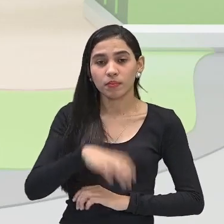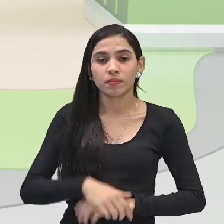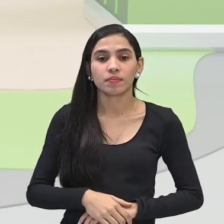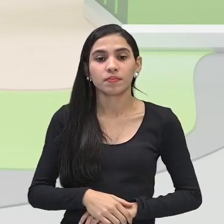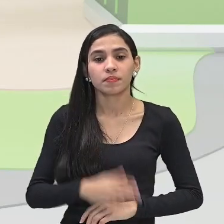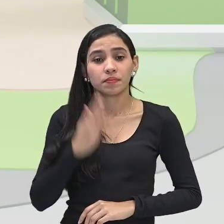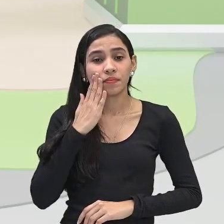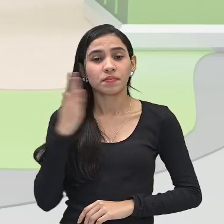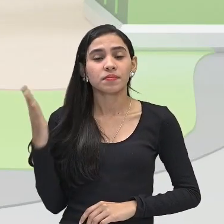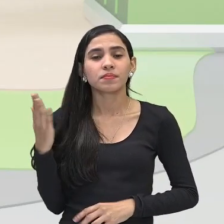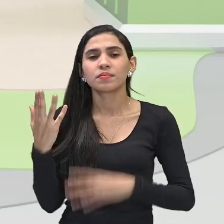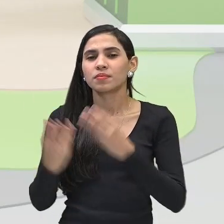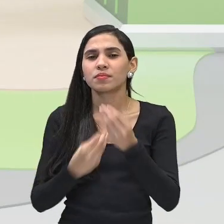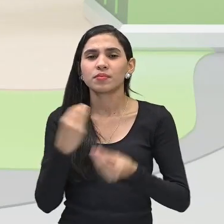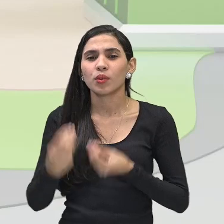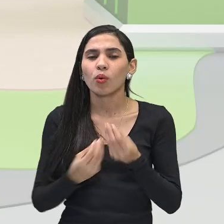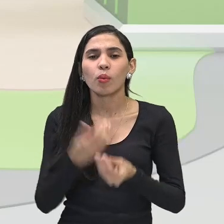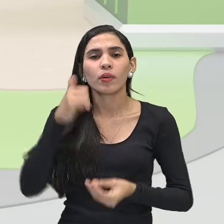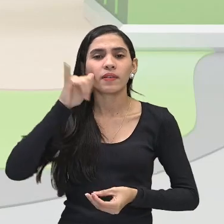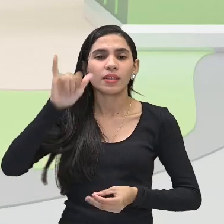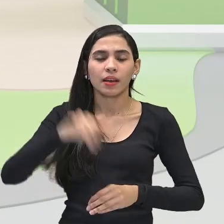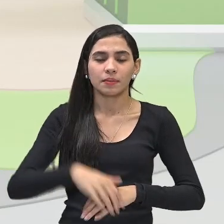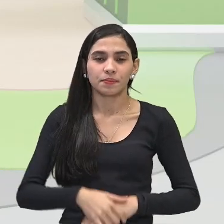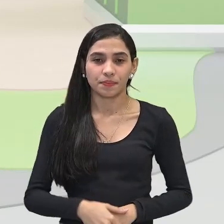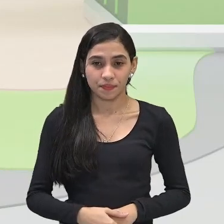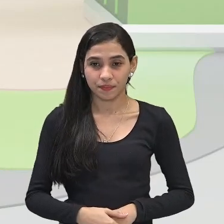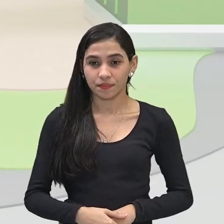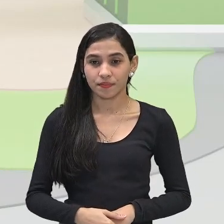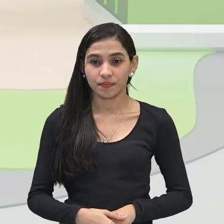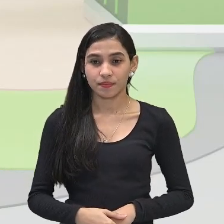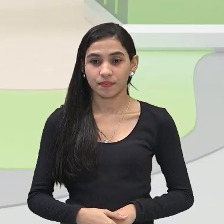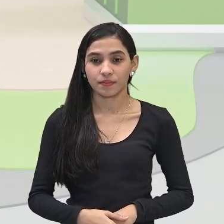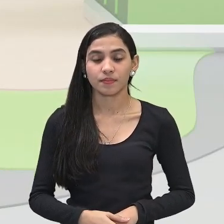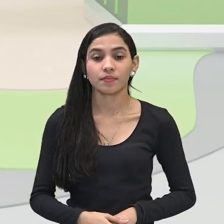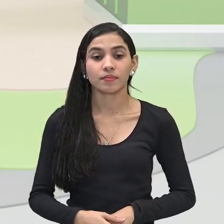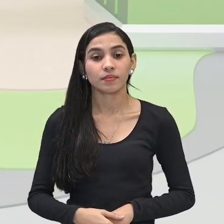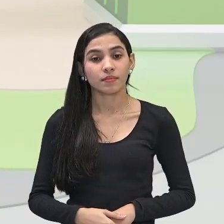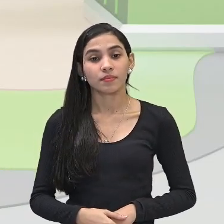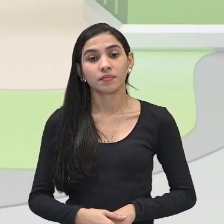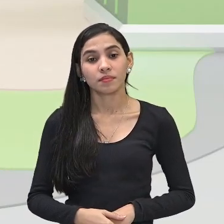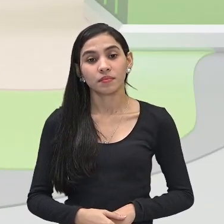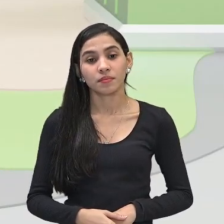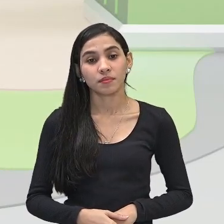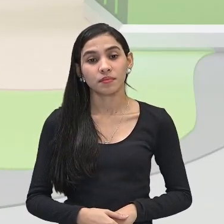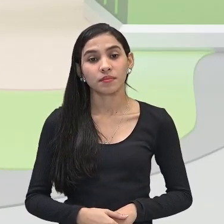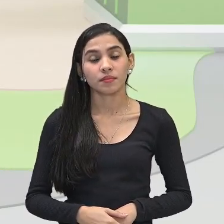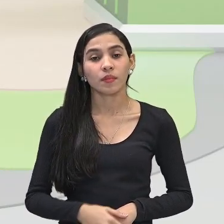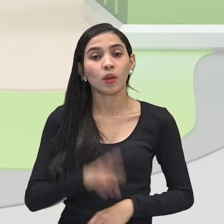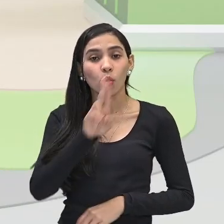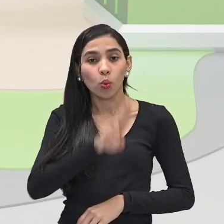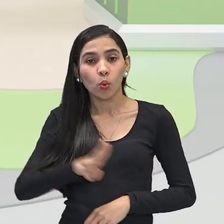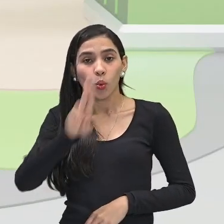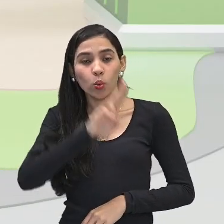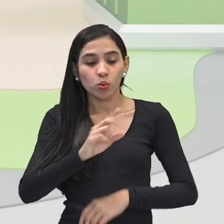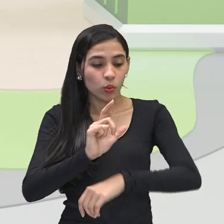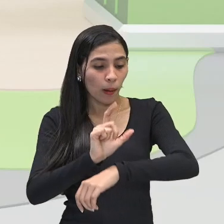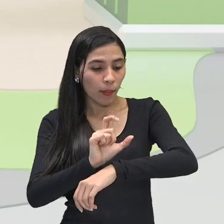o que devemos fazer. Olha só. Tá, então, nós temos o uso de protetor solar.